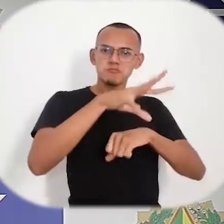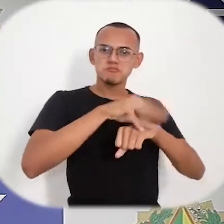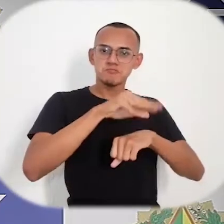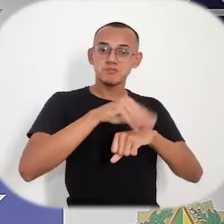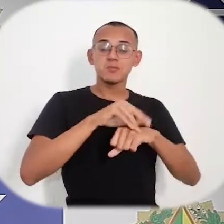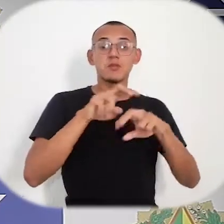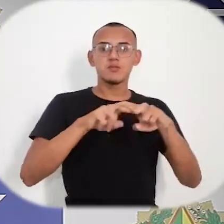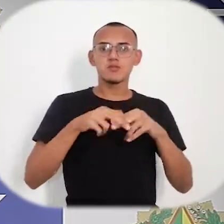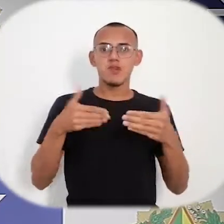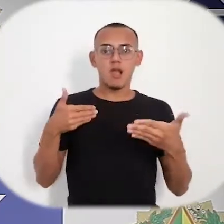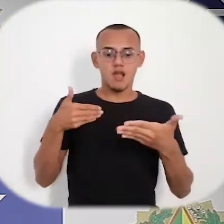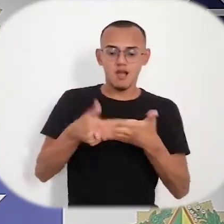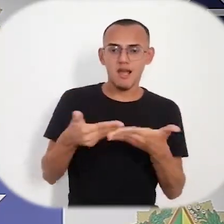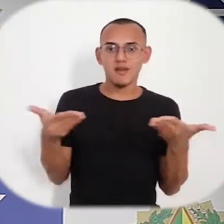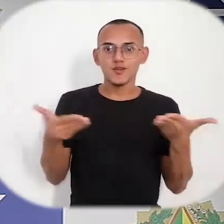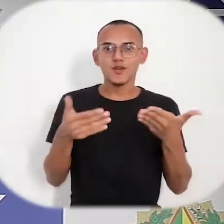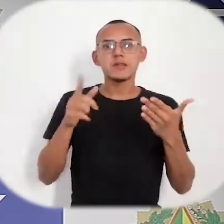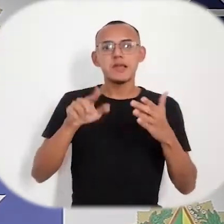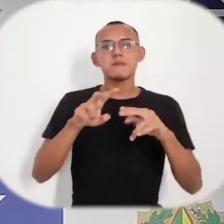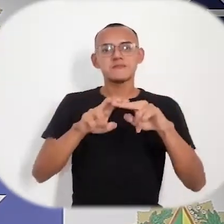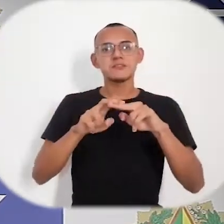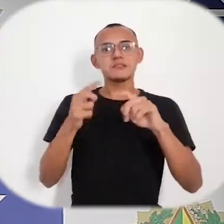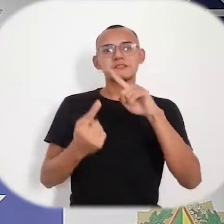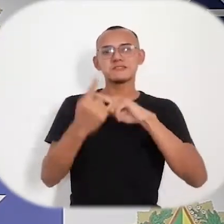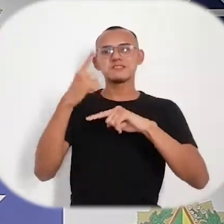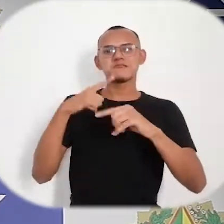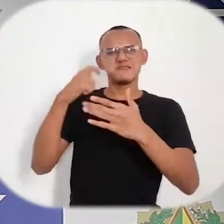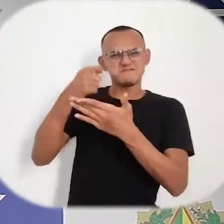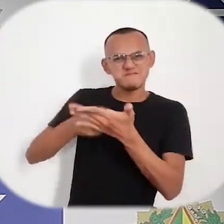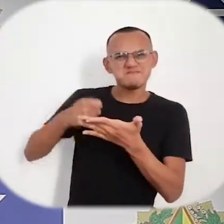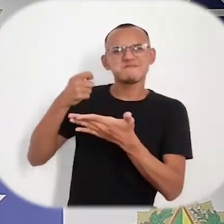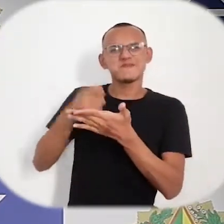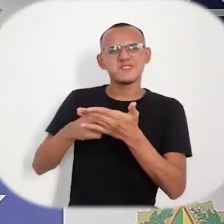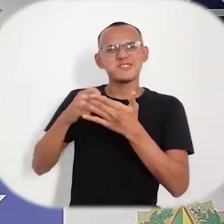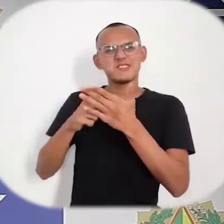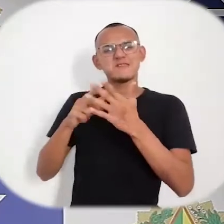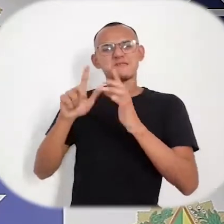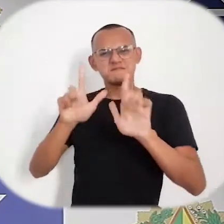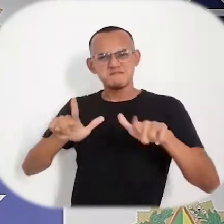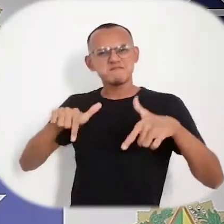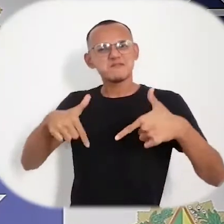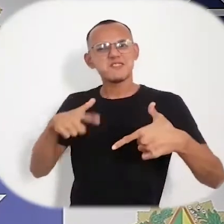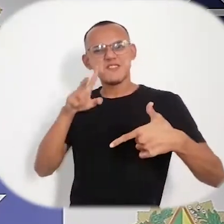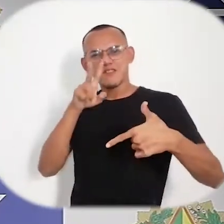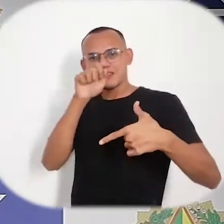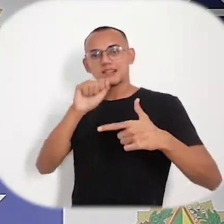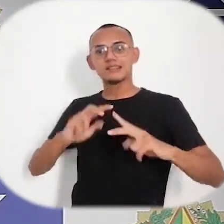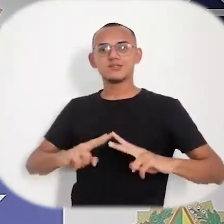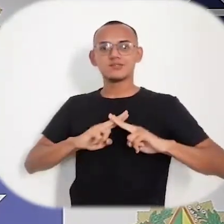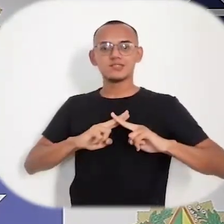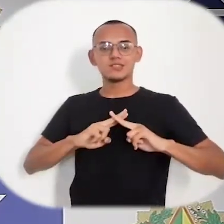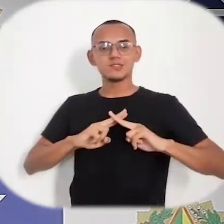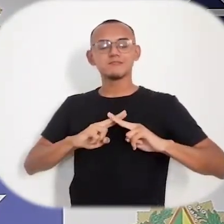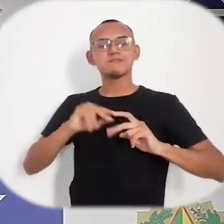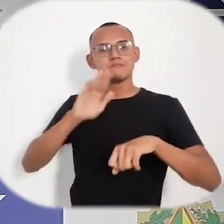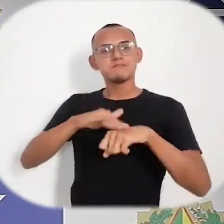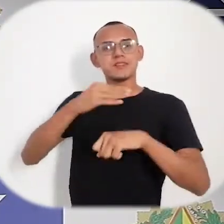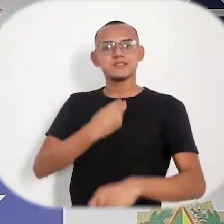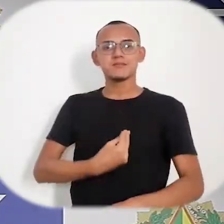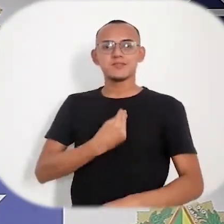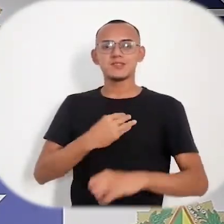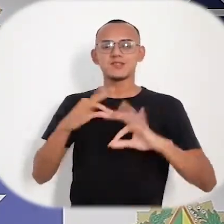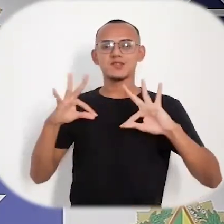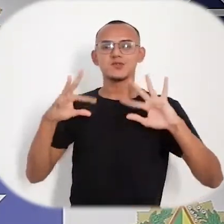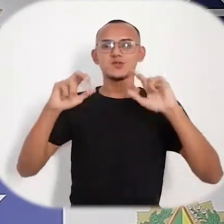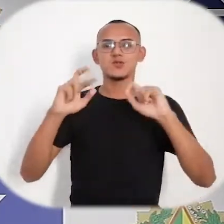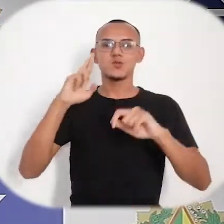Chegar a esse momento é fruto das gerações que contribuíram e contribuem para tornar a Unir mais forte e mais presente na vida dos